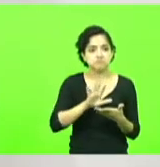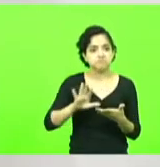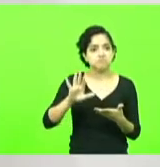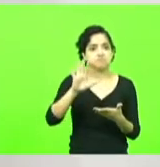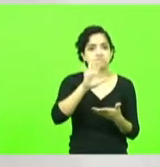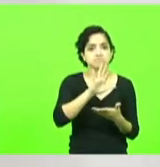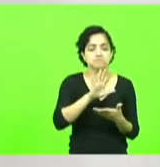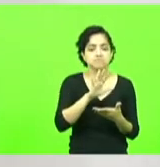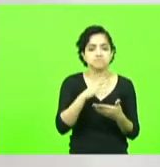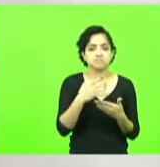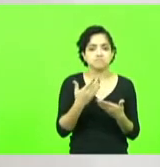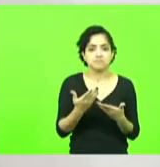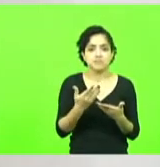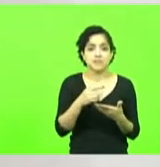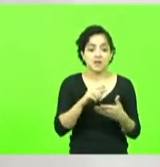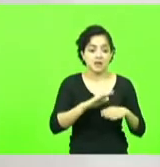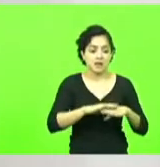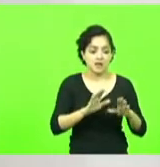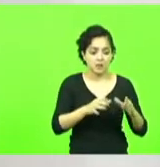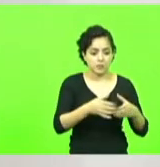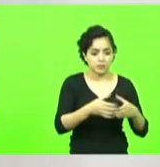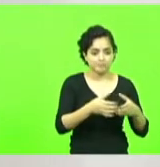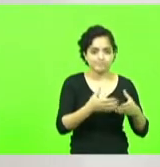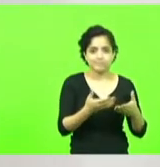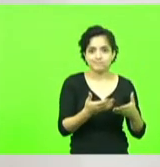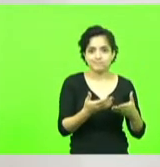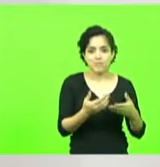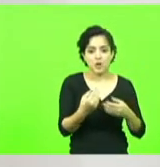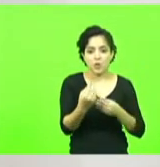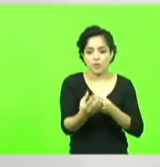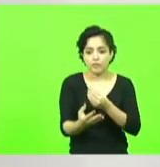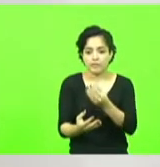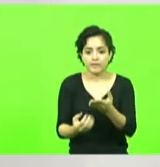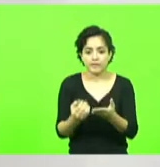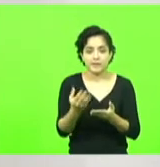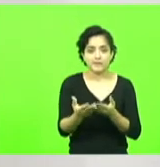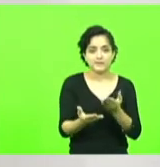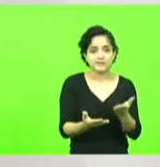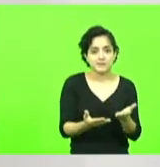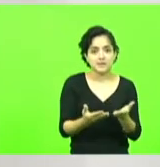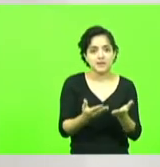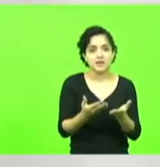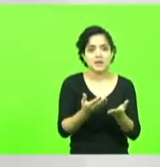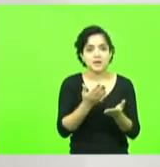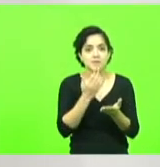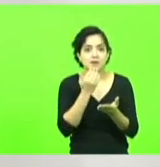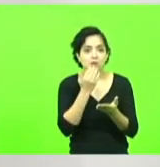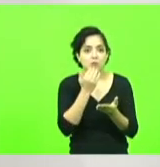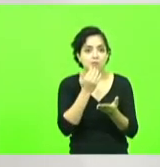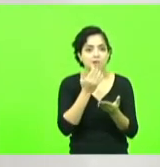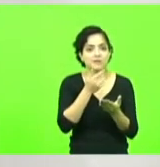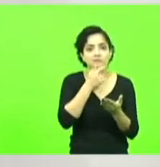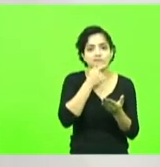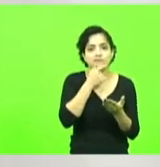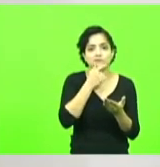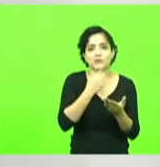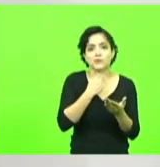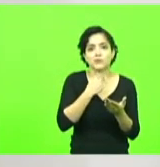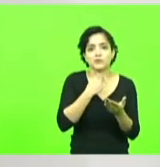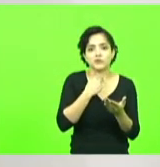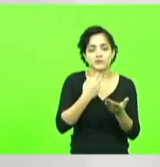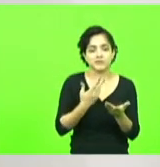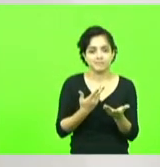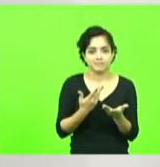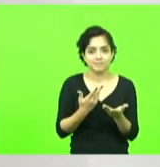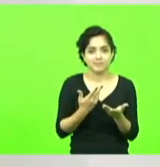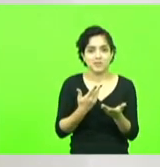o produtor não pôde oferecer para degustação o queijo gente que viaja